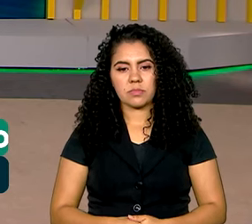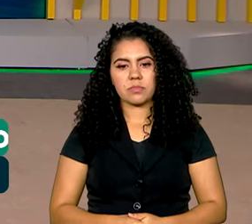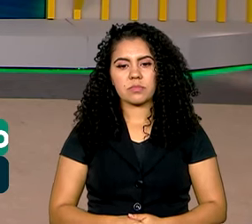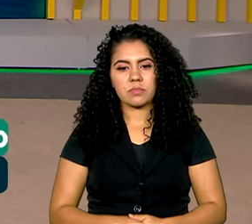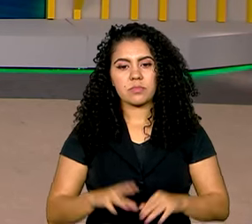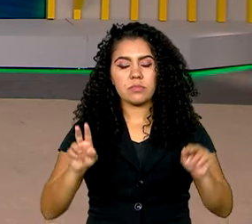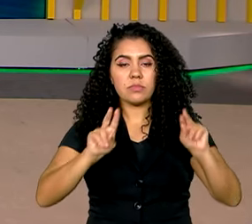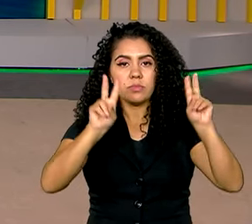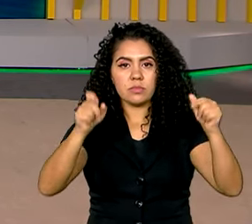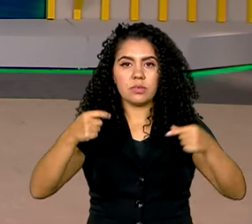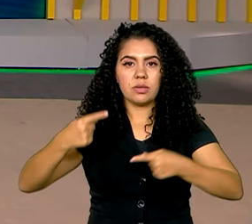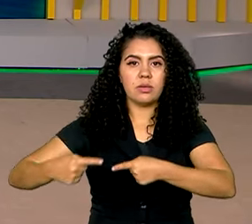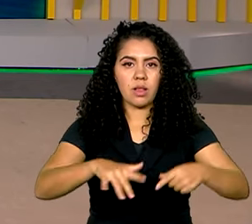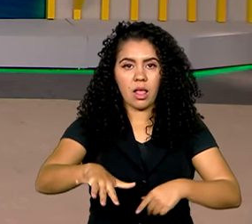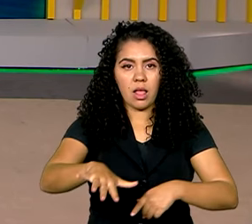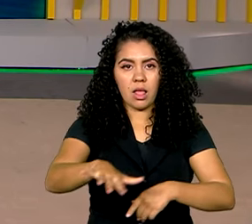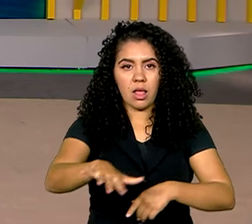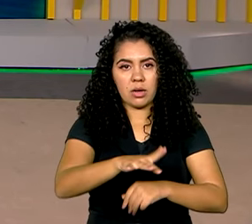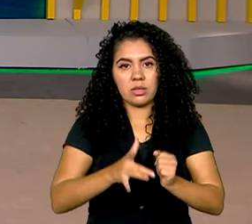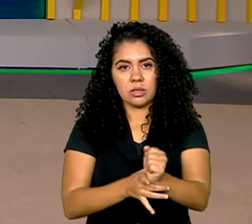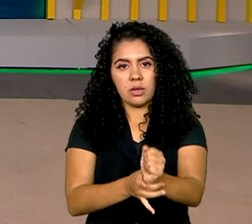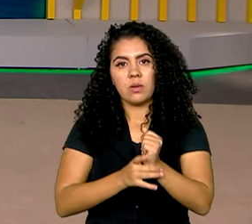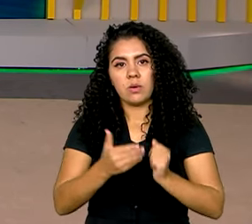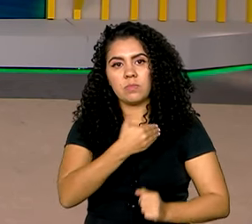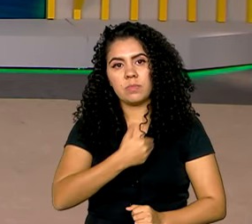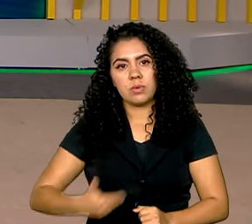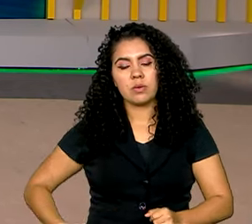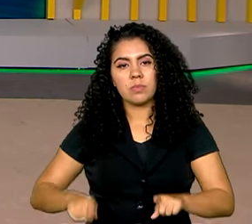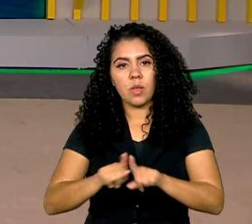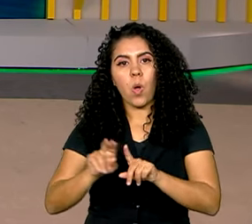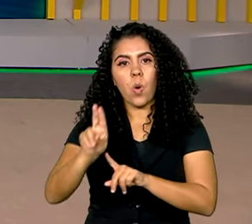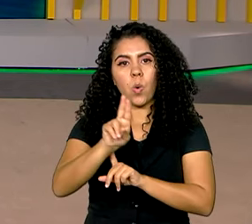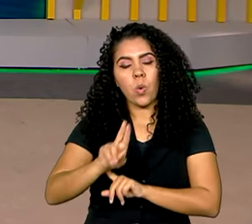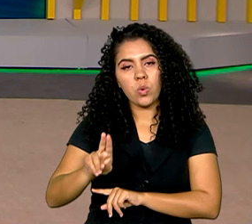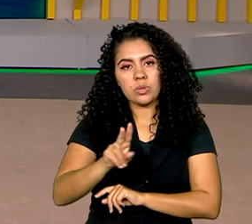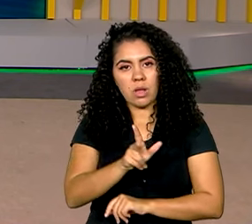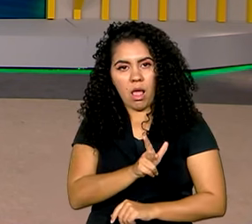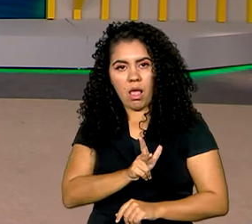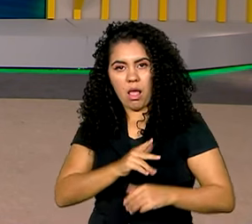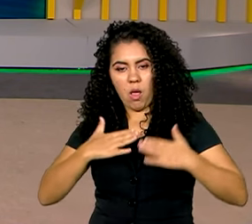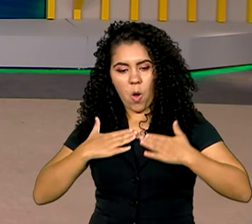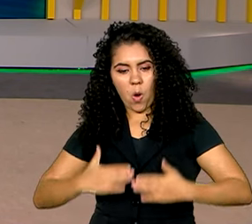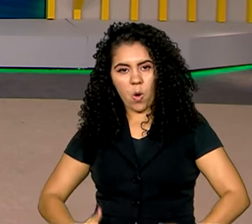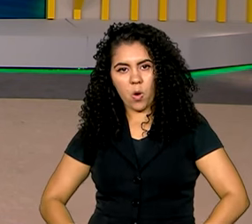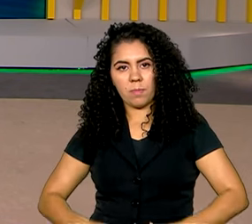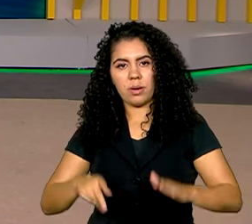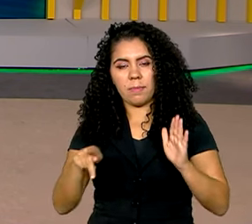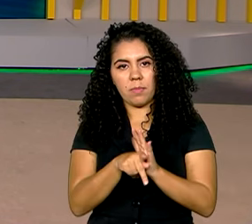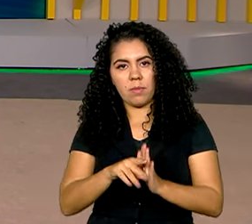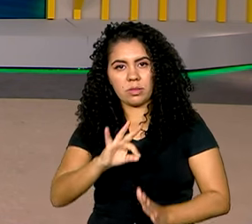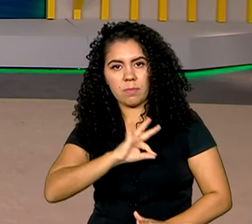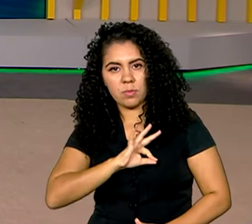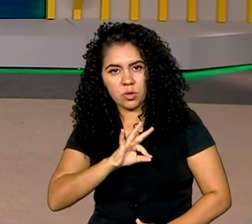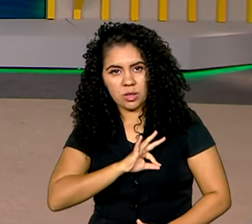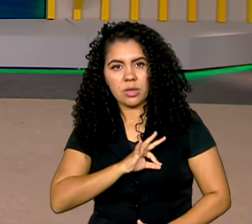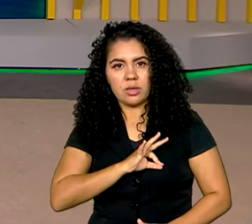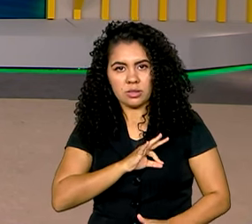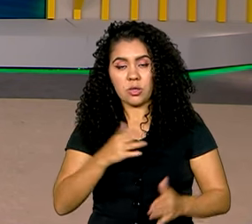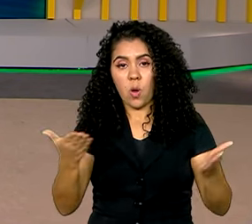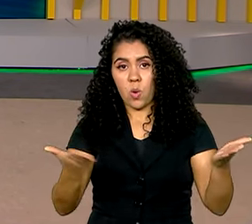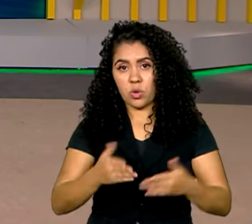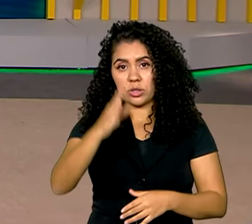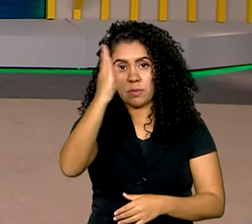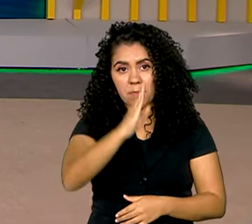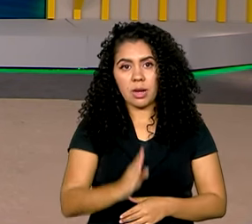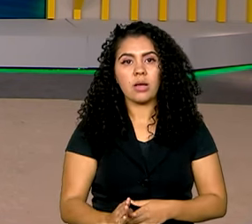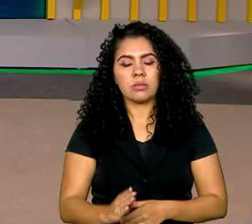Questão de debate na área de segurança pública, o uso de câmeras nos uniformes de forças da polícia em todo o Brasil recebe hoje